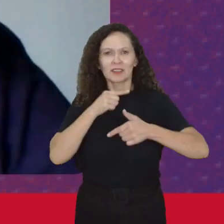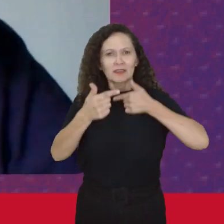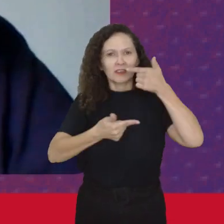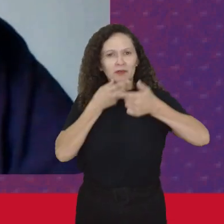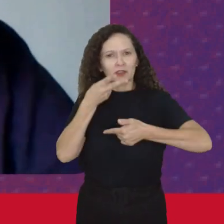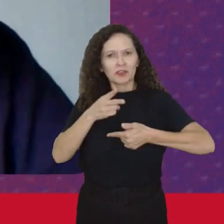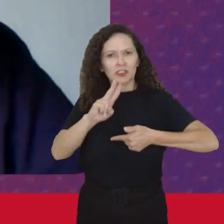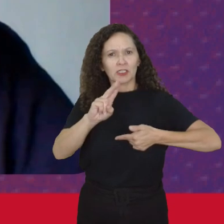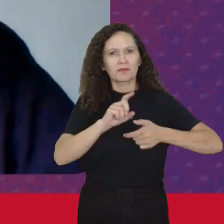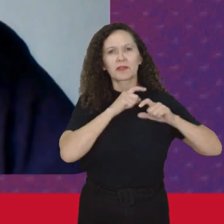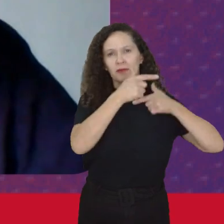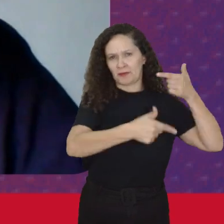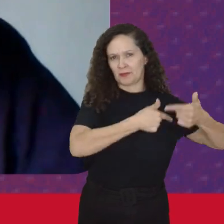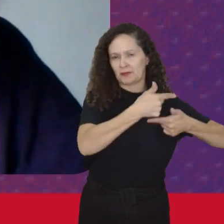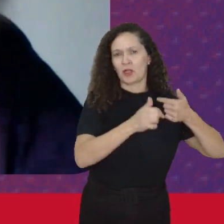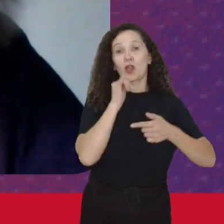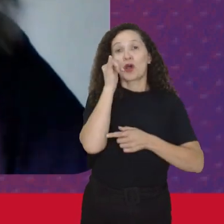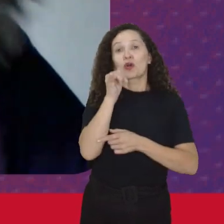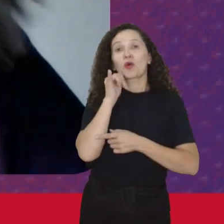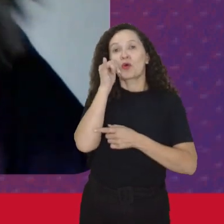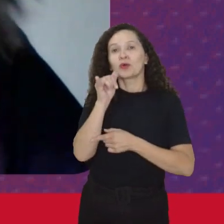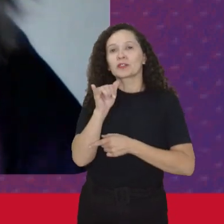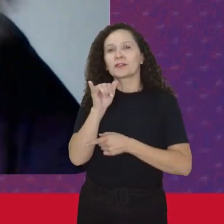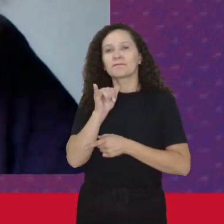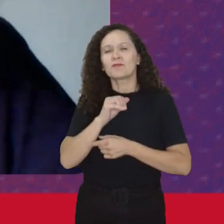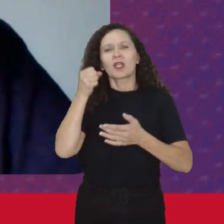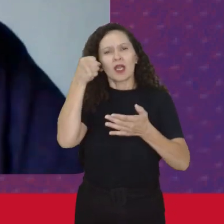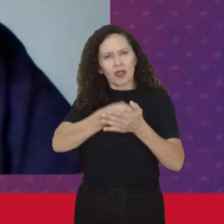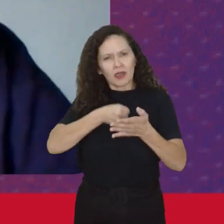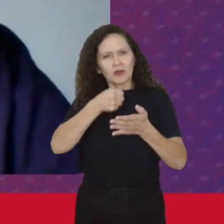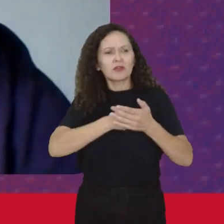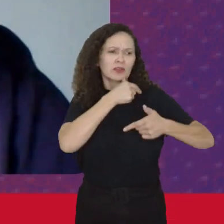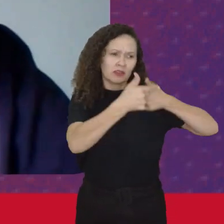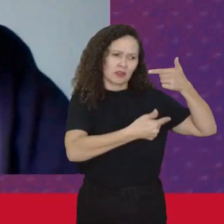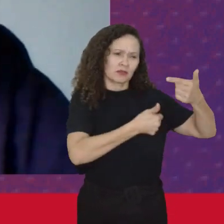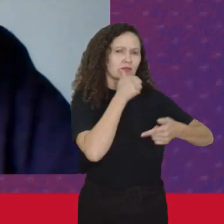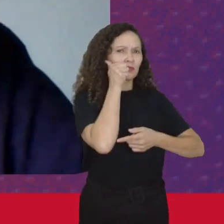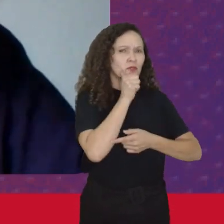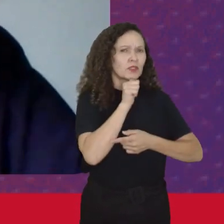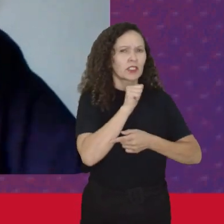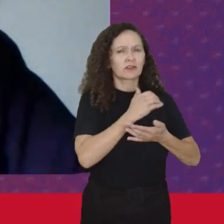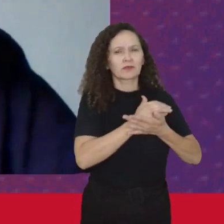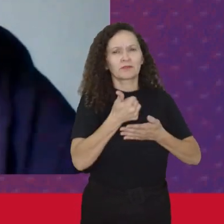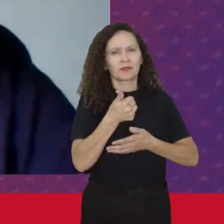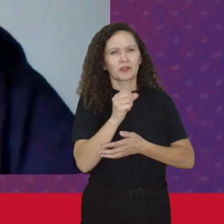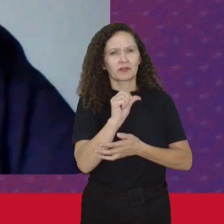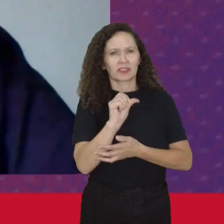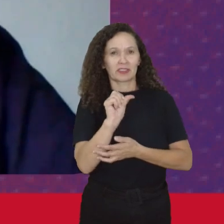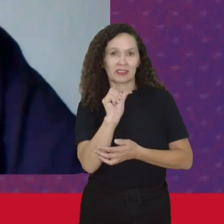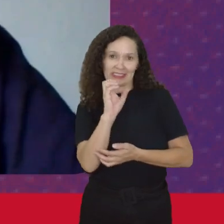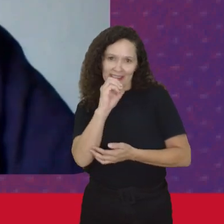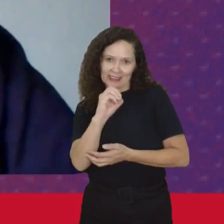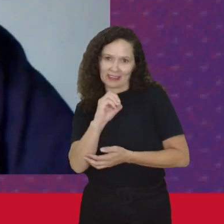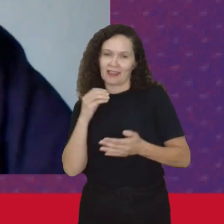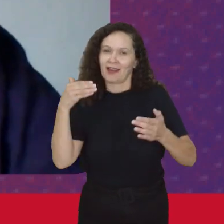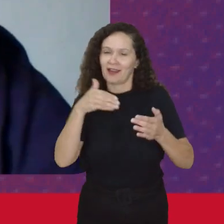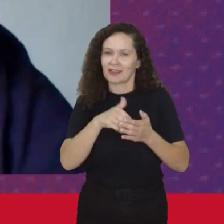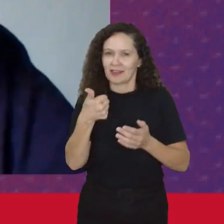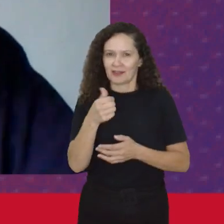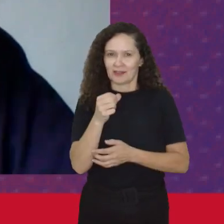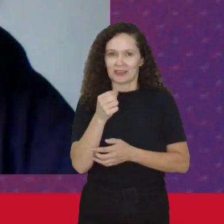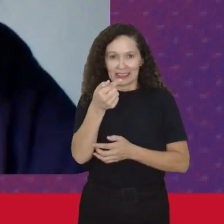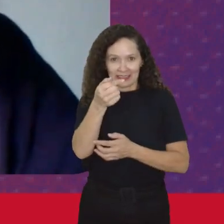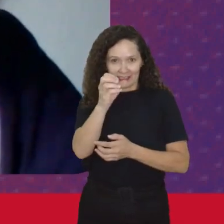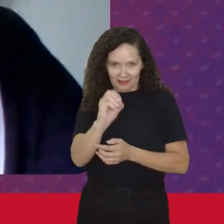operárias E ela contando O que foi a luta Das mulheres operárias Desde os anos 60 Os anos 70 Mais dos anos 70 Ela fala